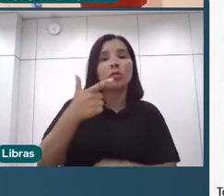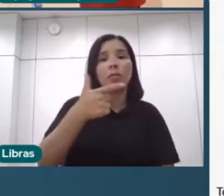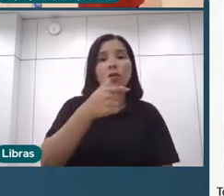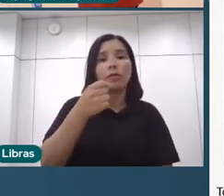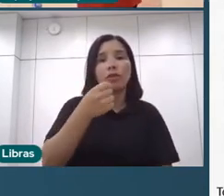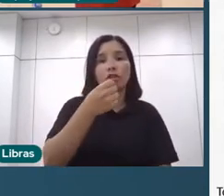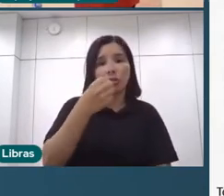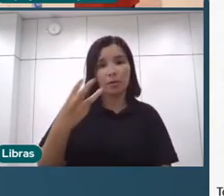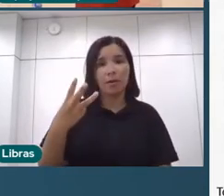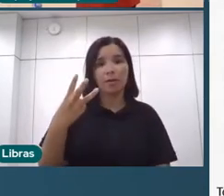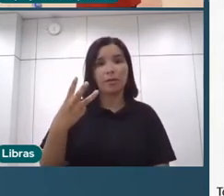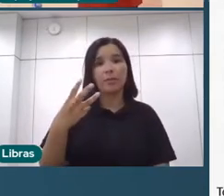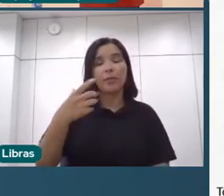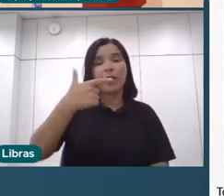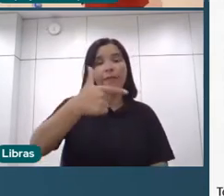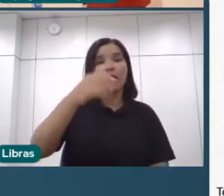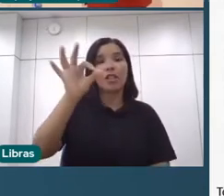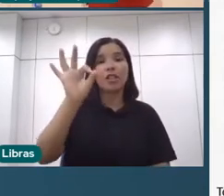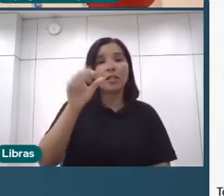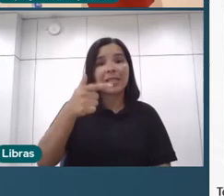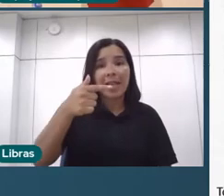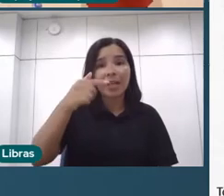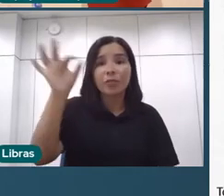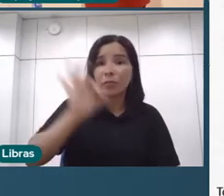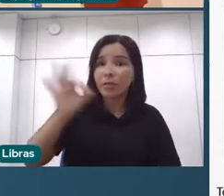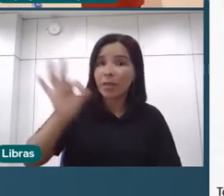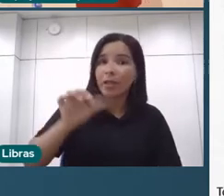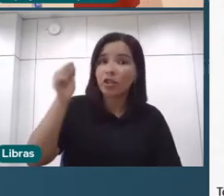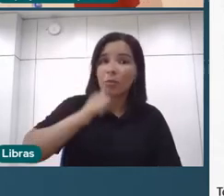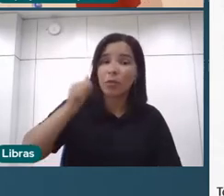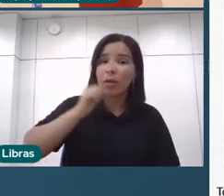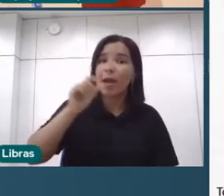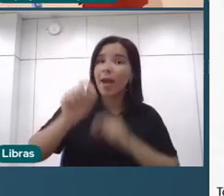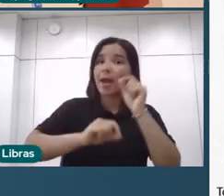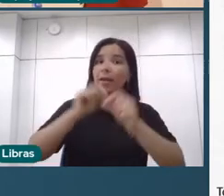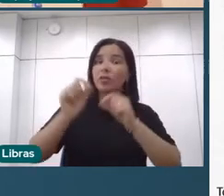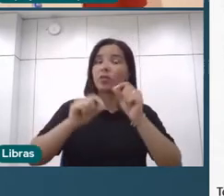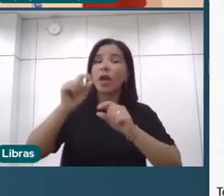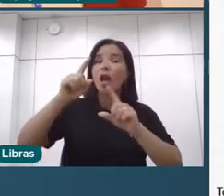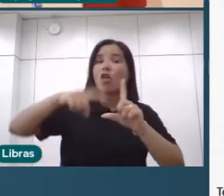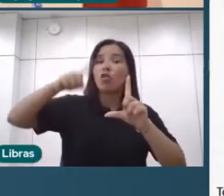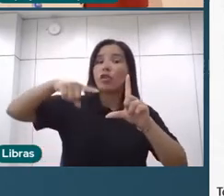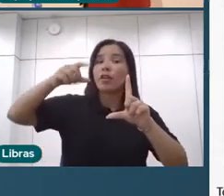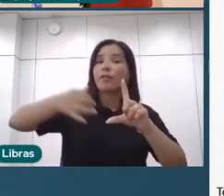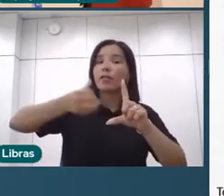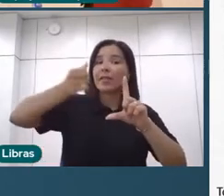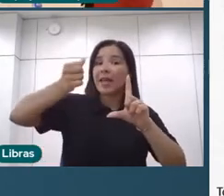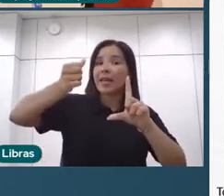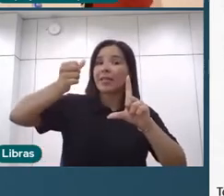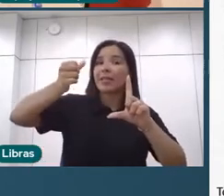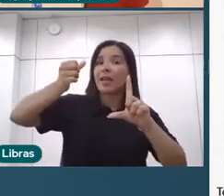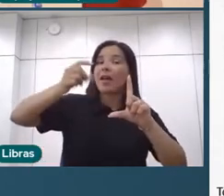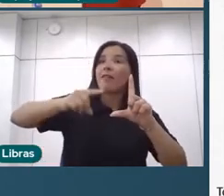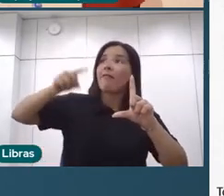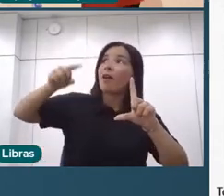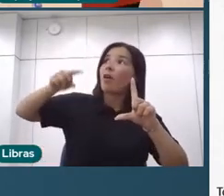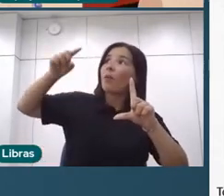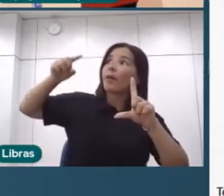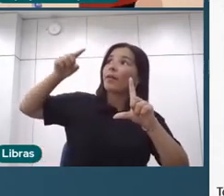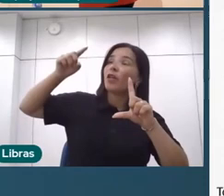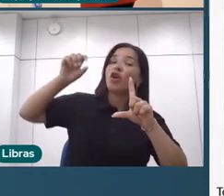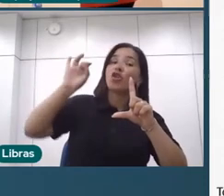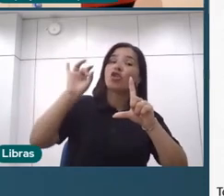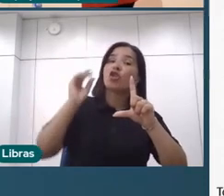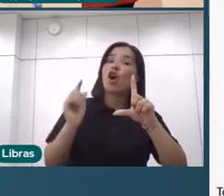de natureza especial 27% de mulheres, no cargo, no nível 6, 28%, e vai aumentando, né? Só no 1